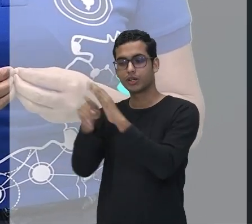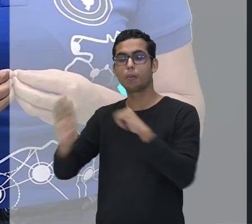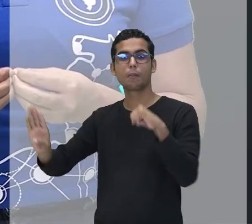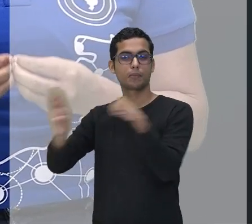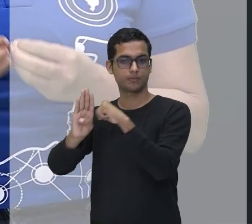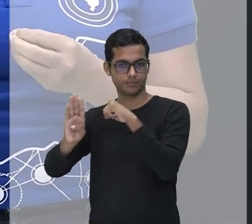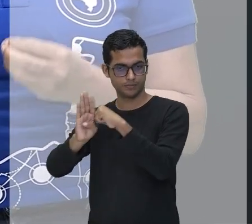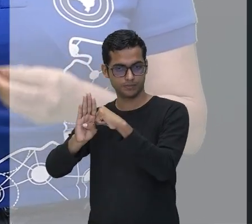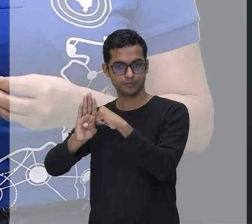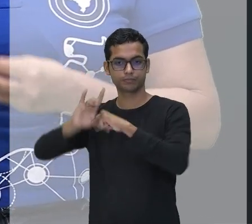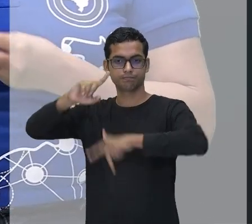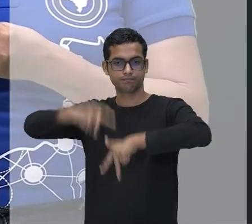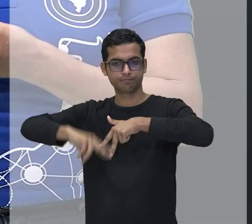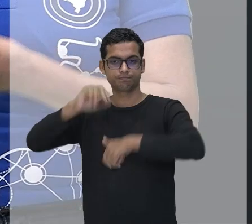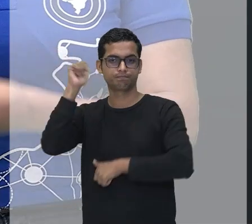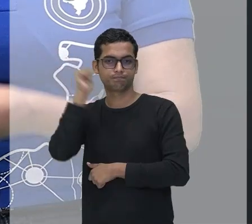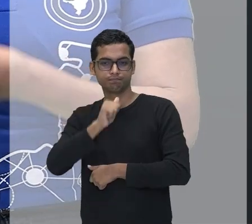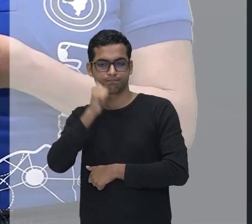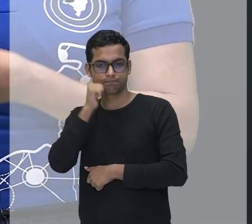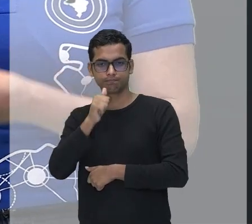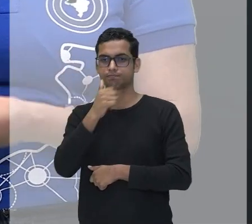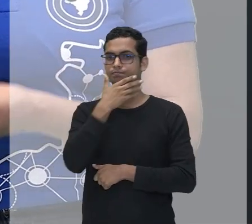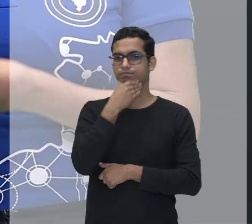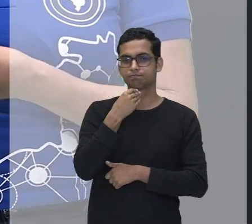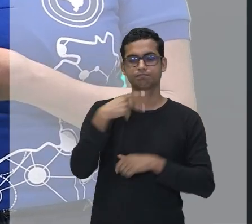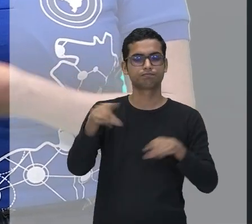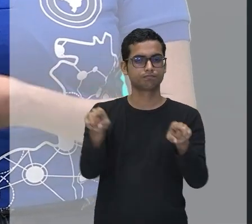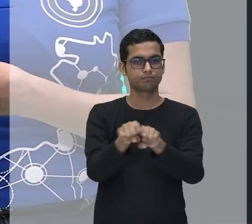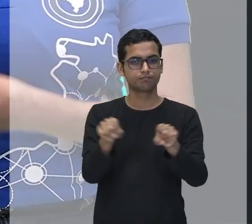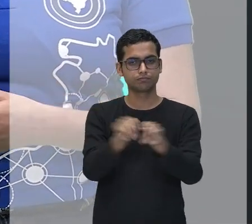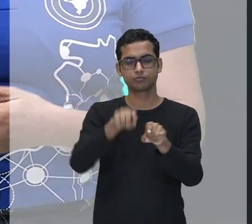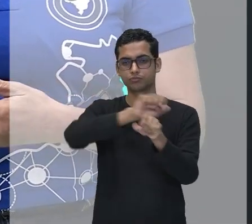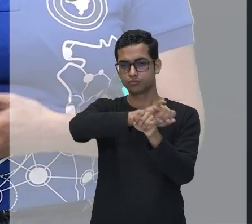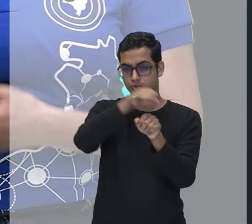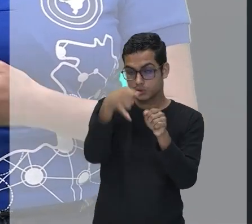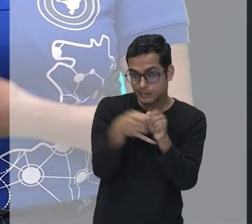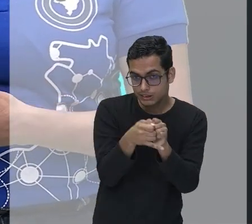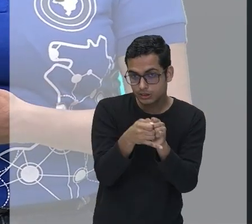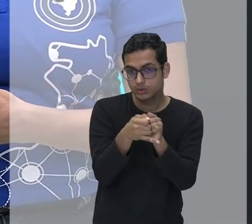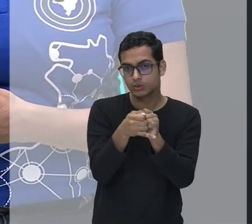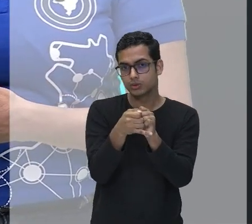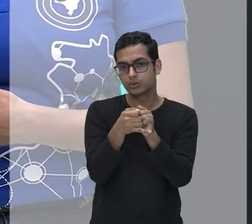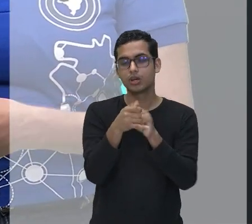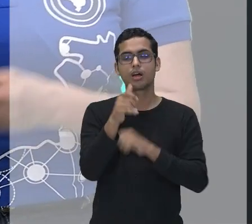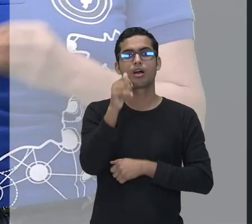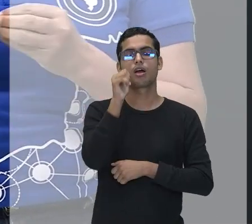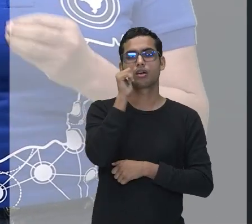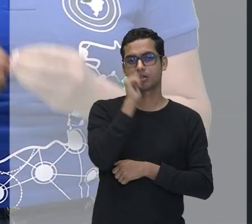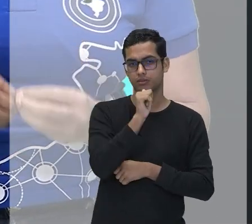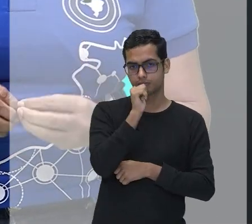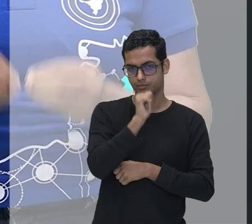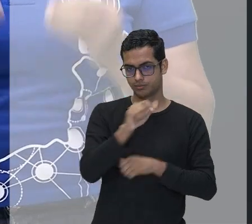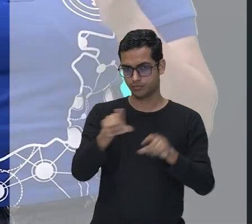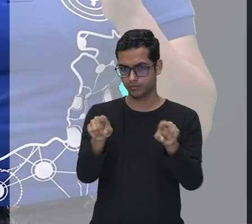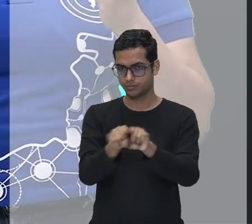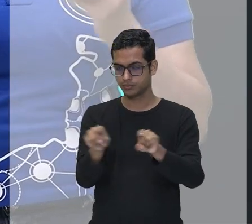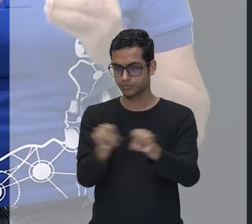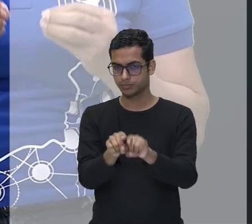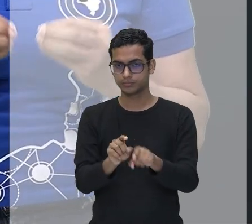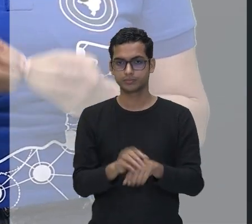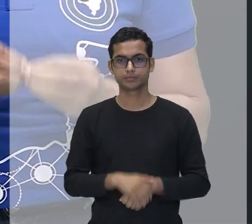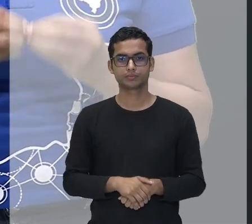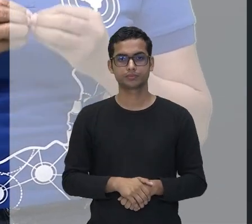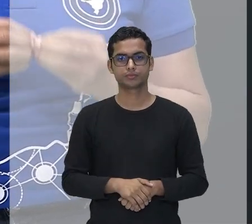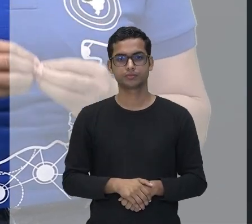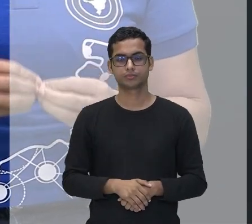feminino, o adjetivo também vai passar a ser feminino. Se está, o